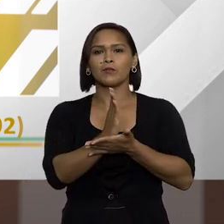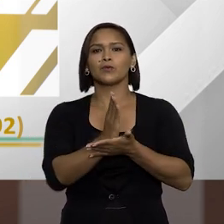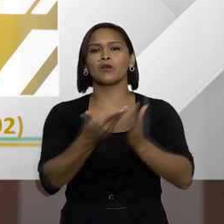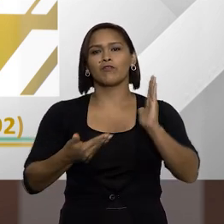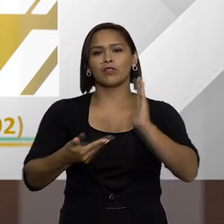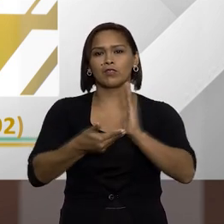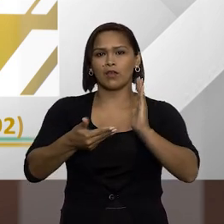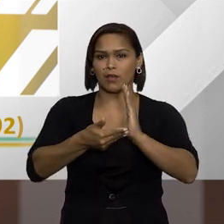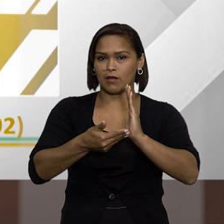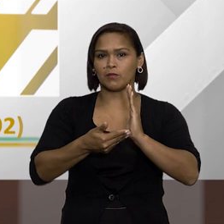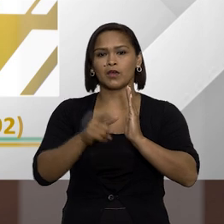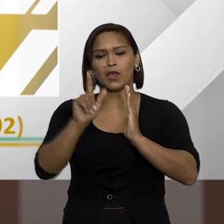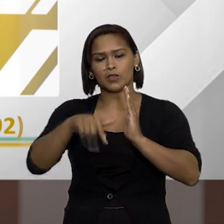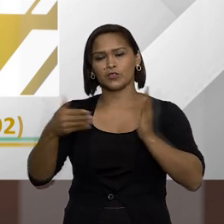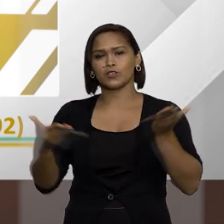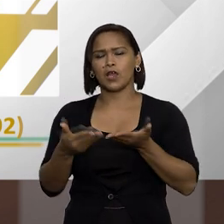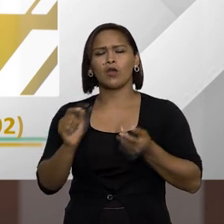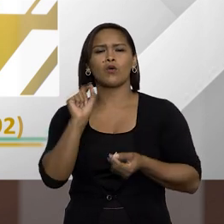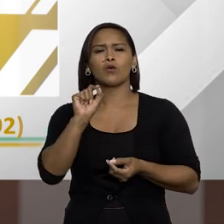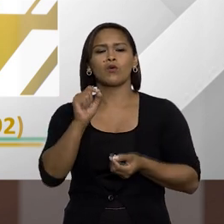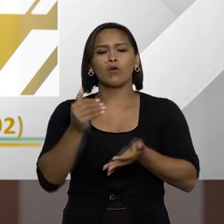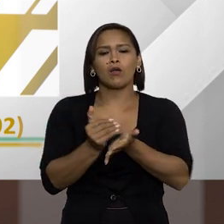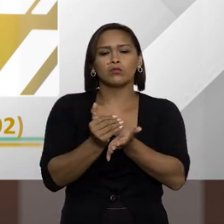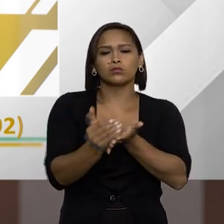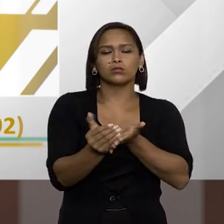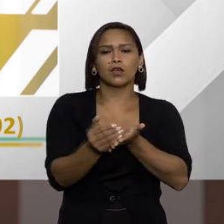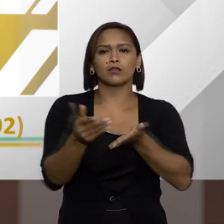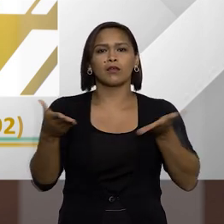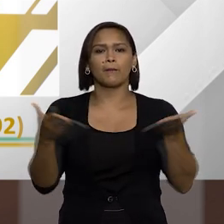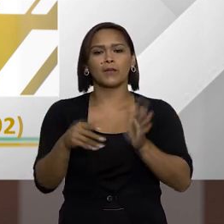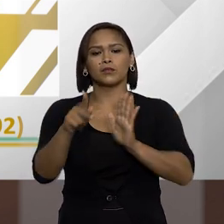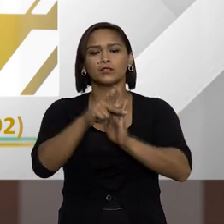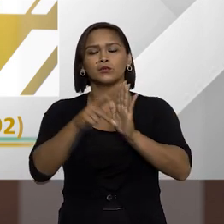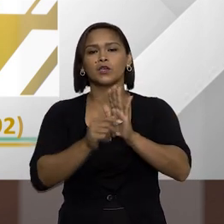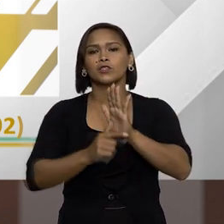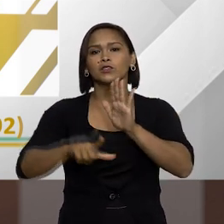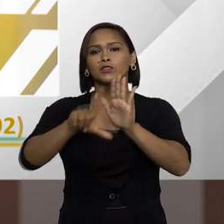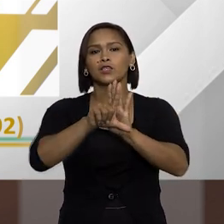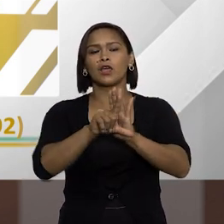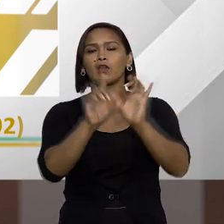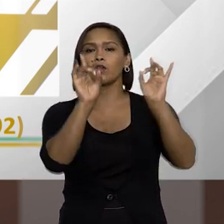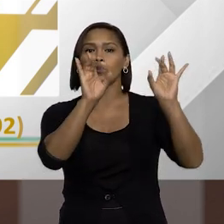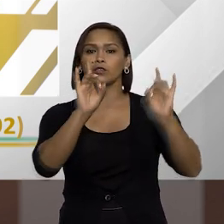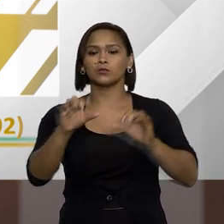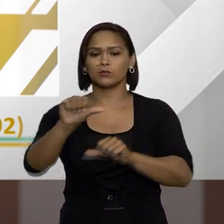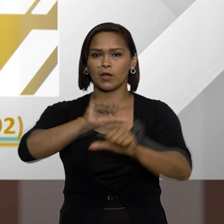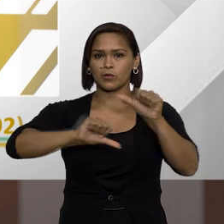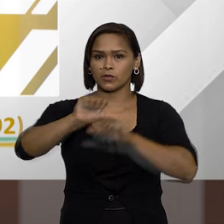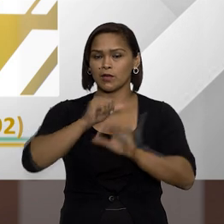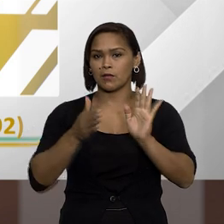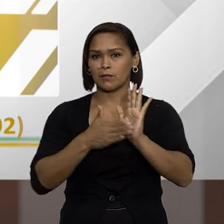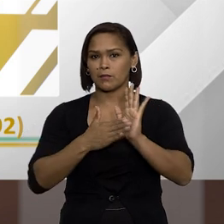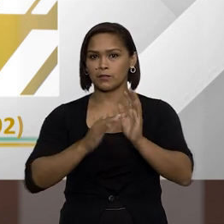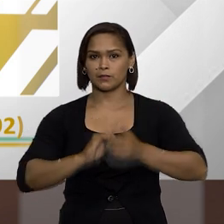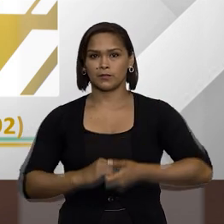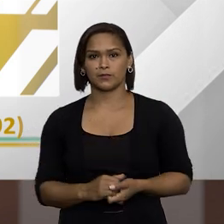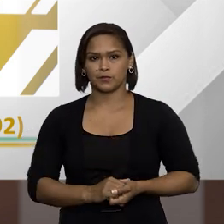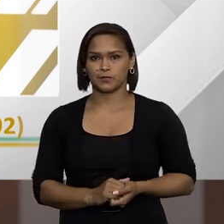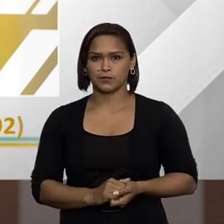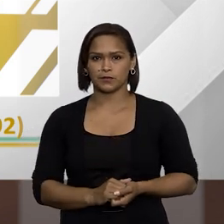na Câmara dos Deputados. Qual o andamento atual desse projeto de lei e quais as principais mudanças propostas?